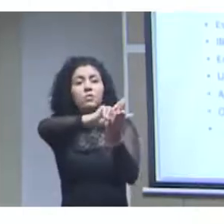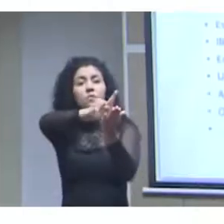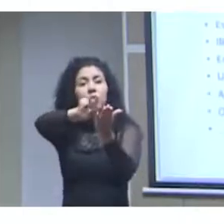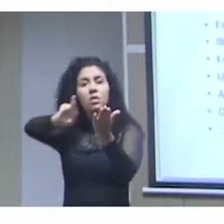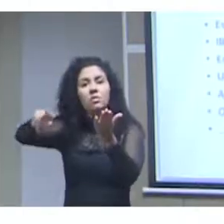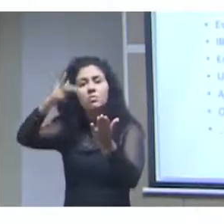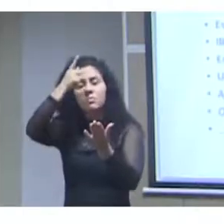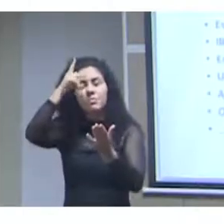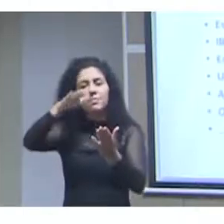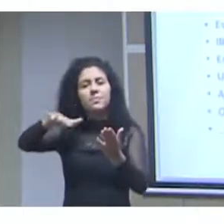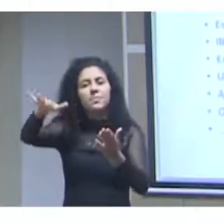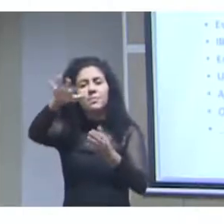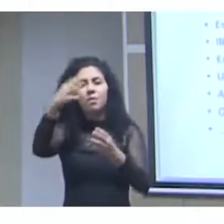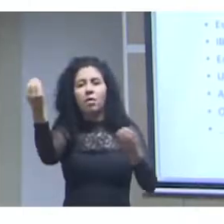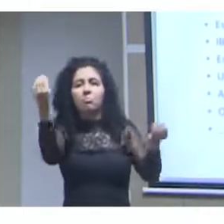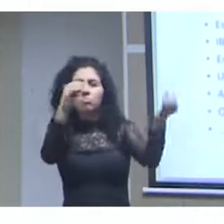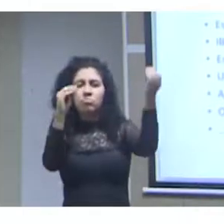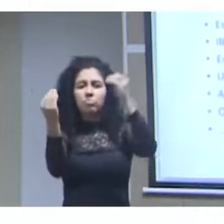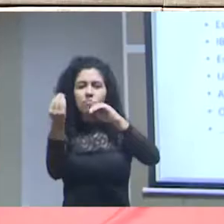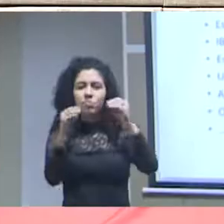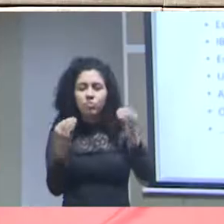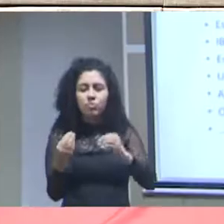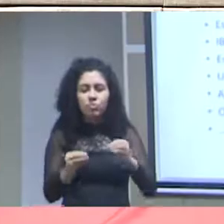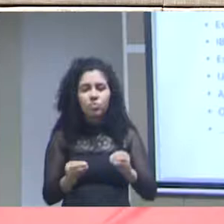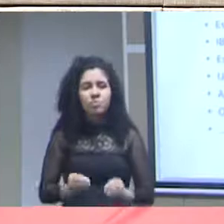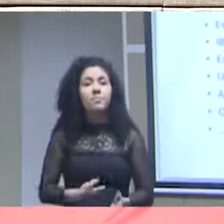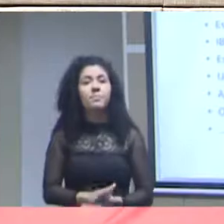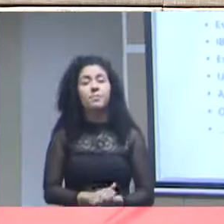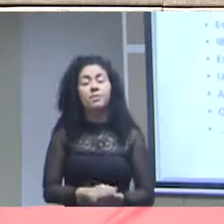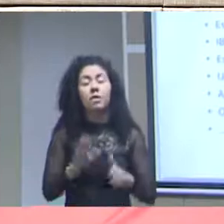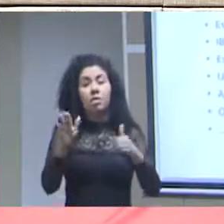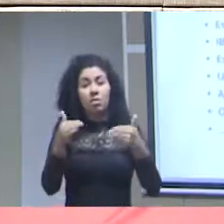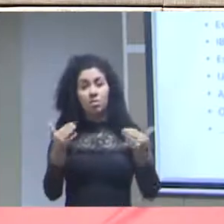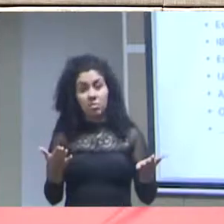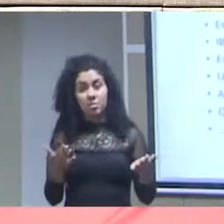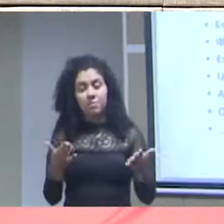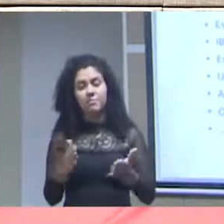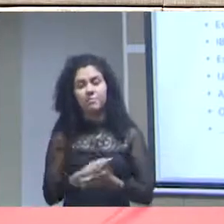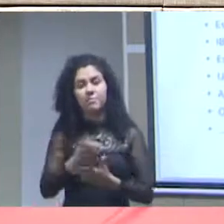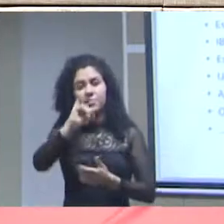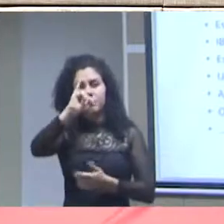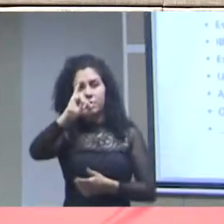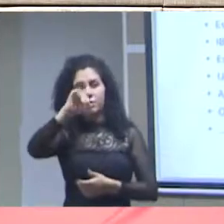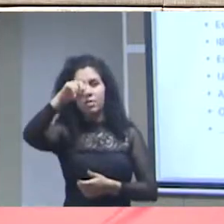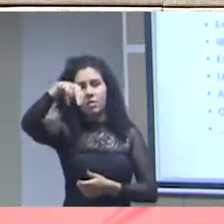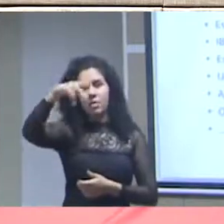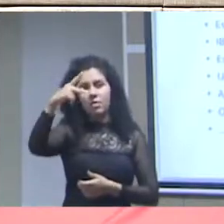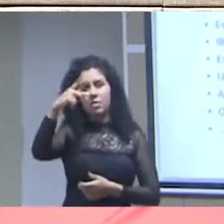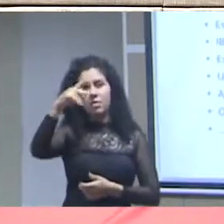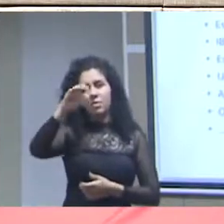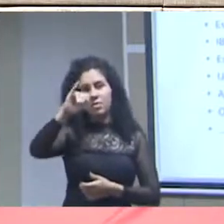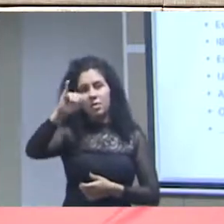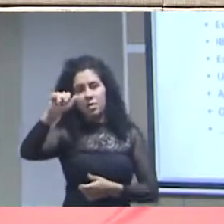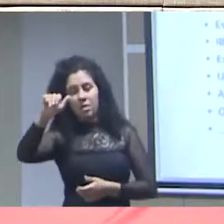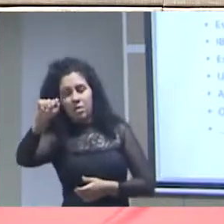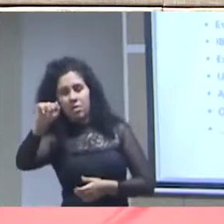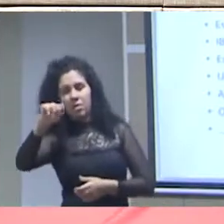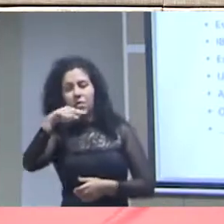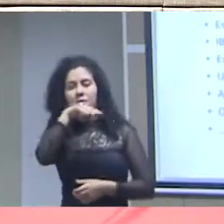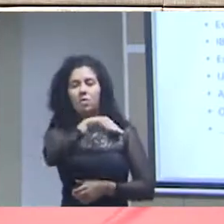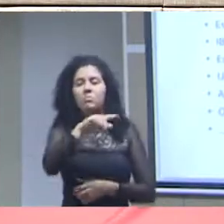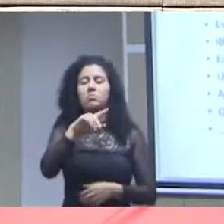públicos-alvo o IPEA nesse na execução desses objetivos